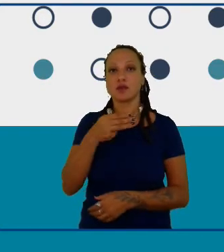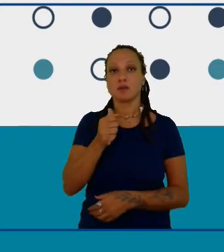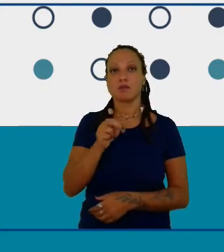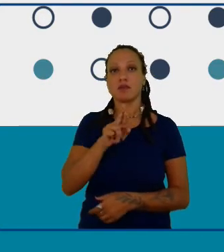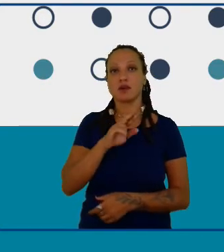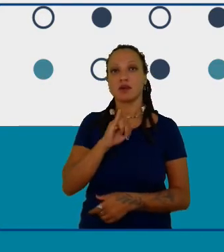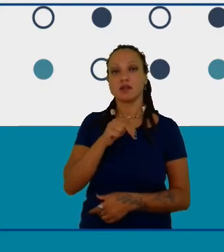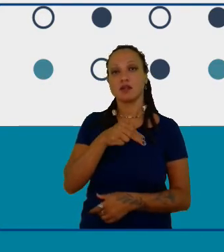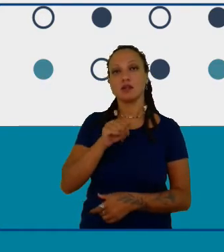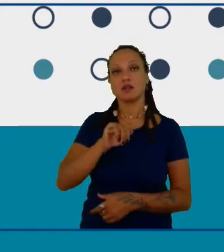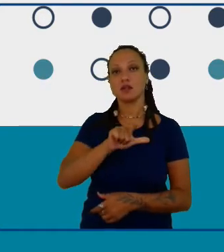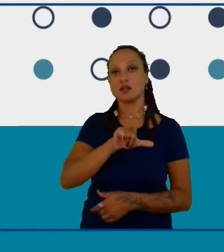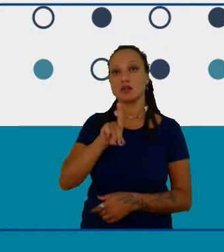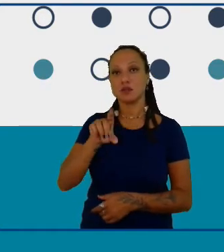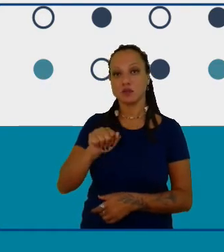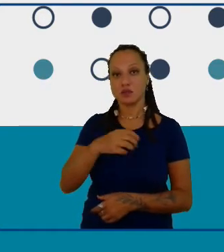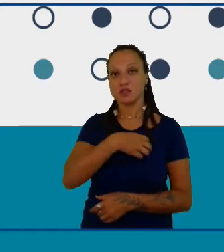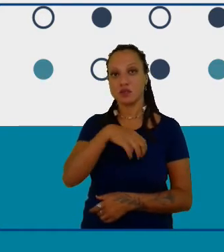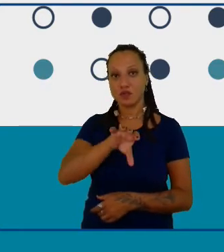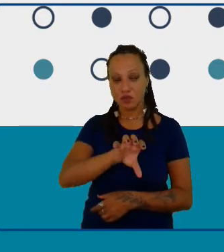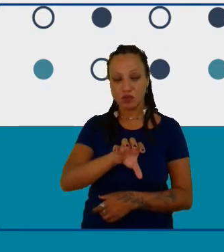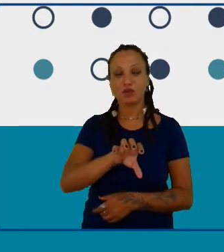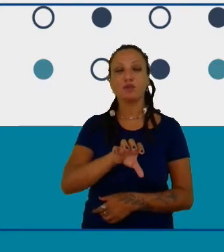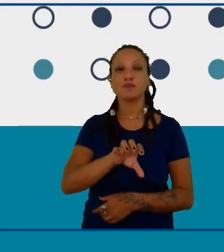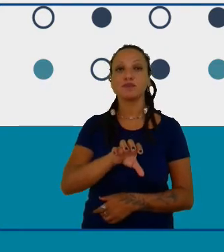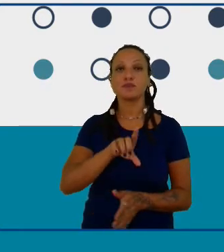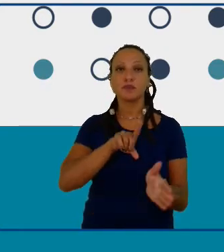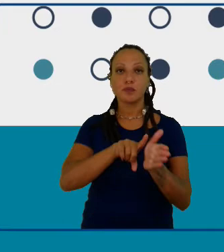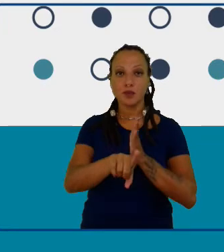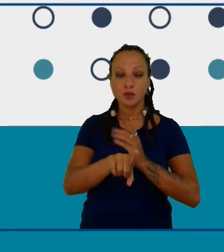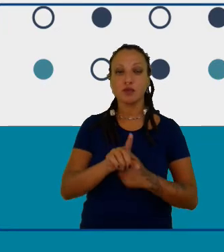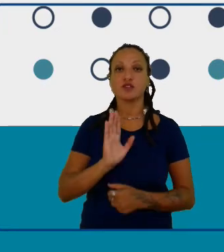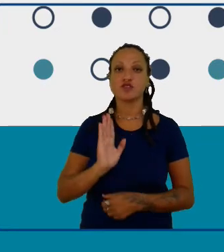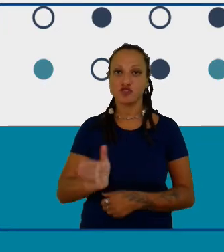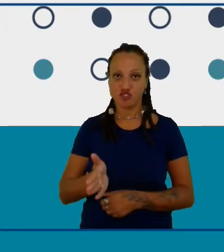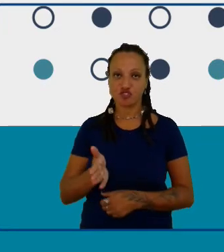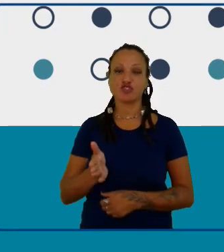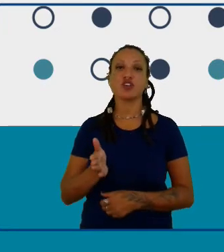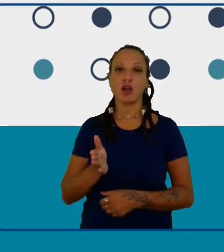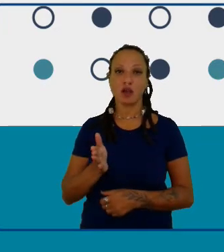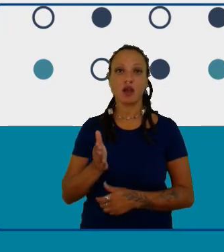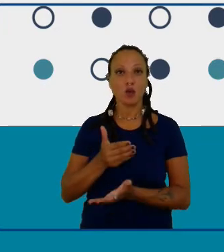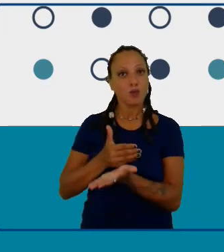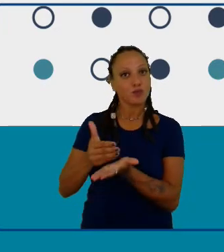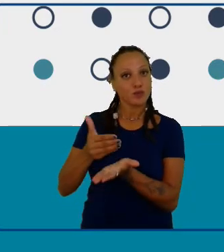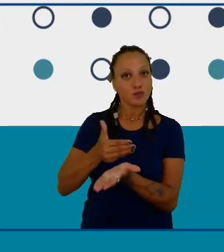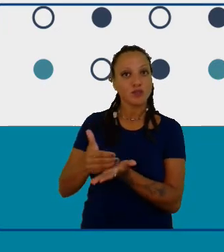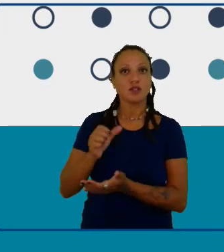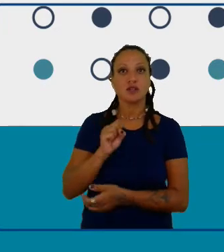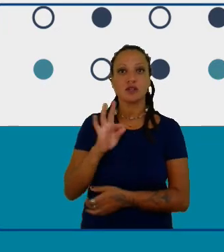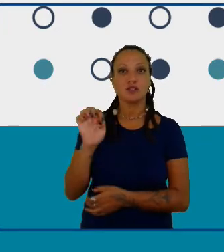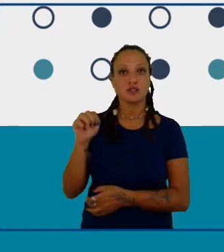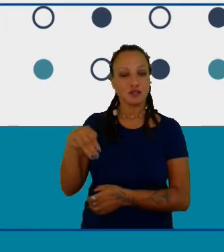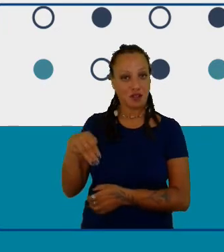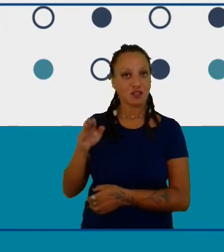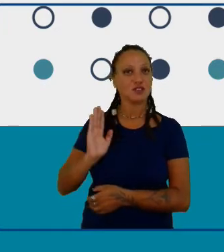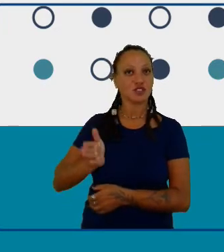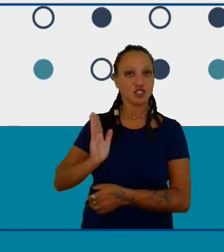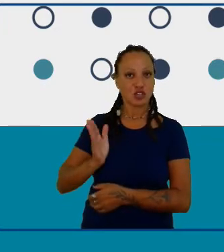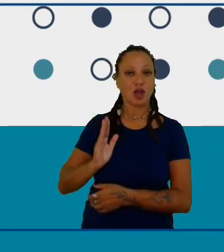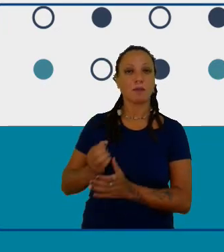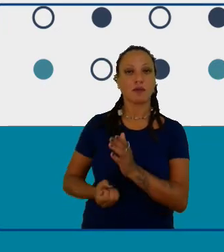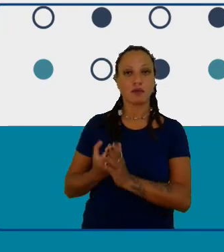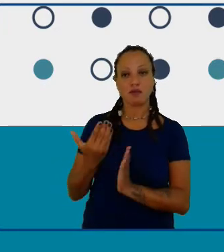Salvador na Bahia está dizendo que ela já está atuando numa iniciativa STEM para elaboração de kits didáticos para